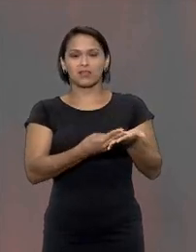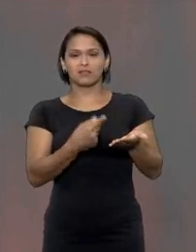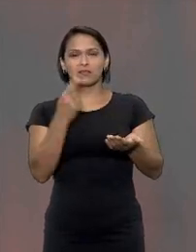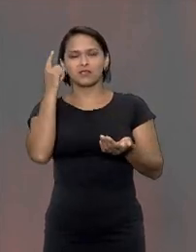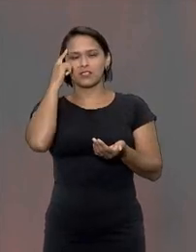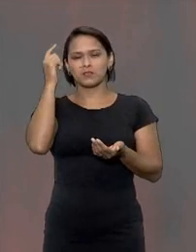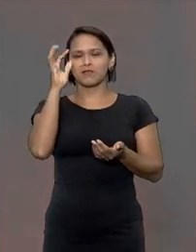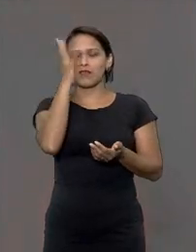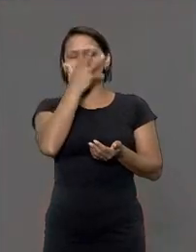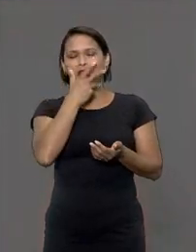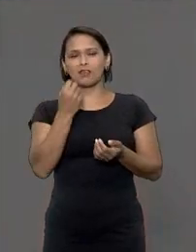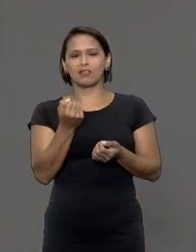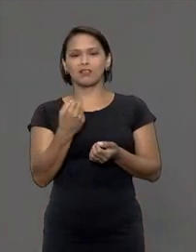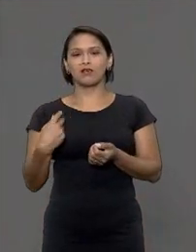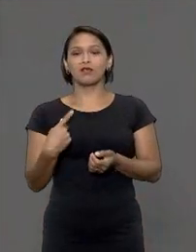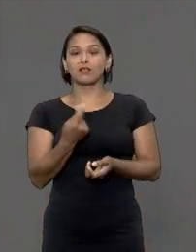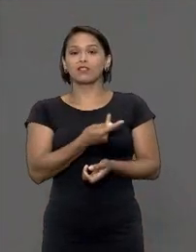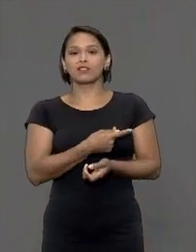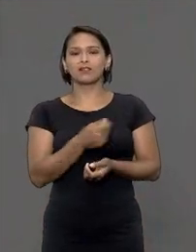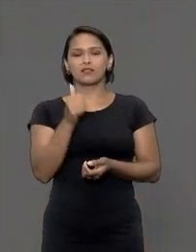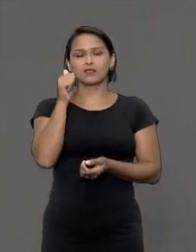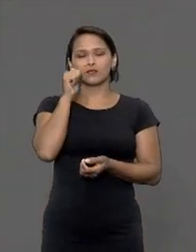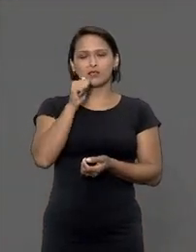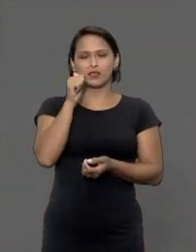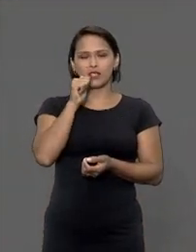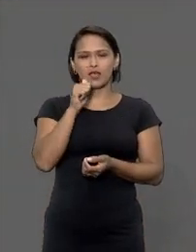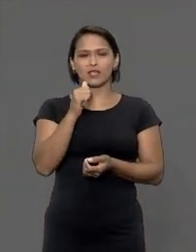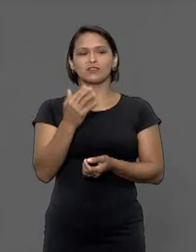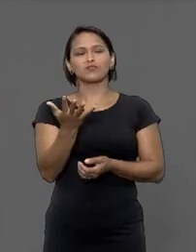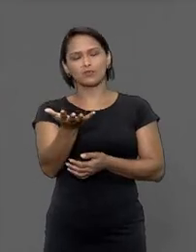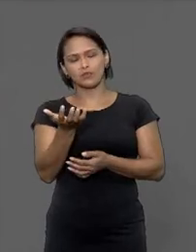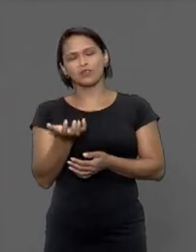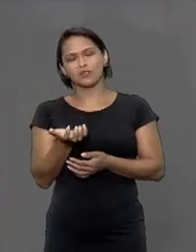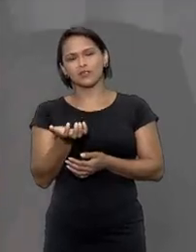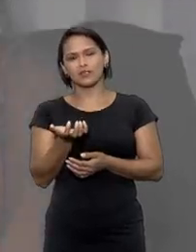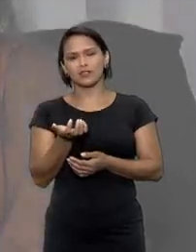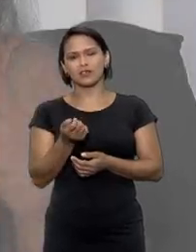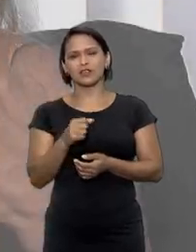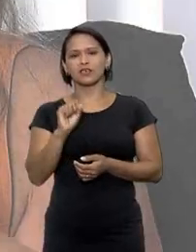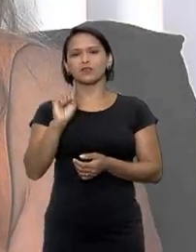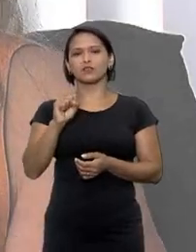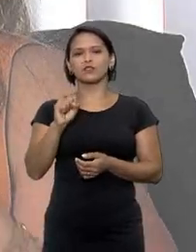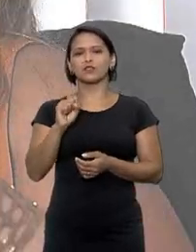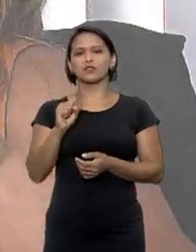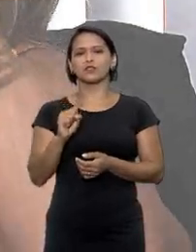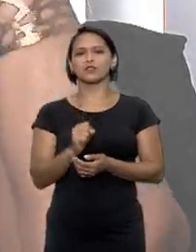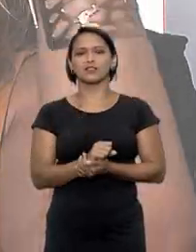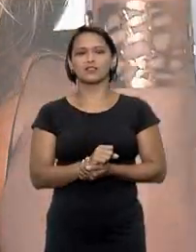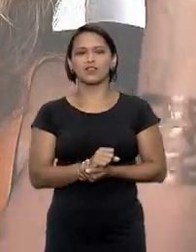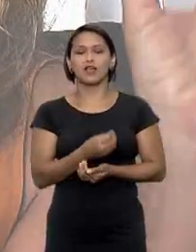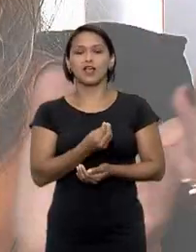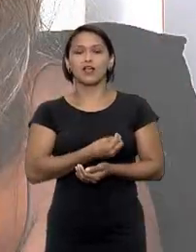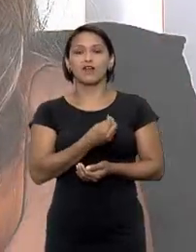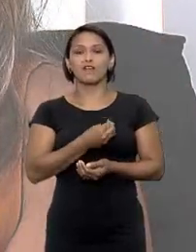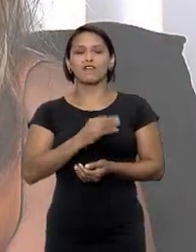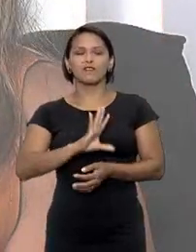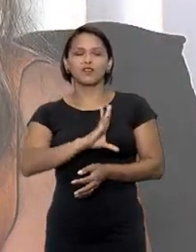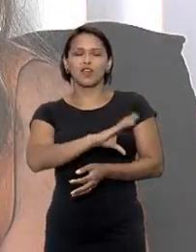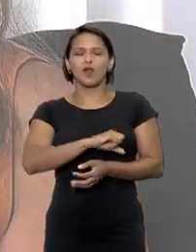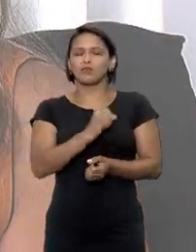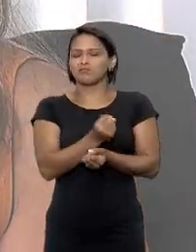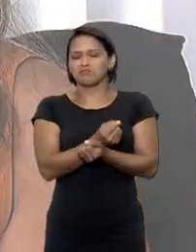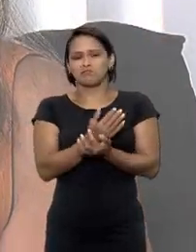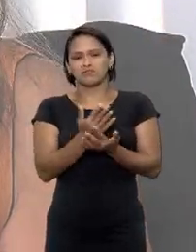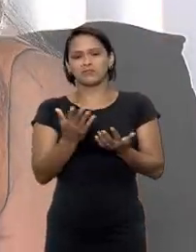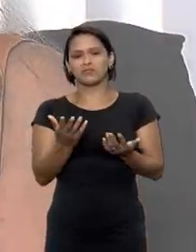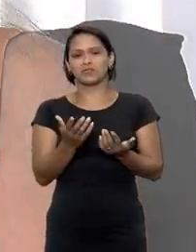mundo. Nós, mulheres, nós queremos sim vivermos uma grande história de